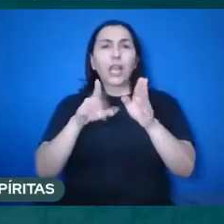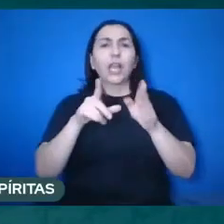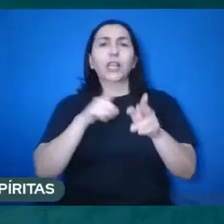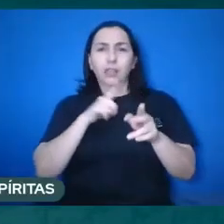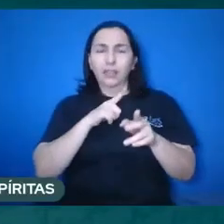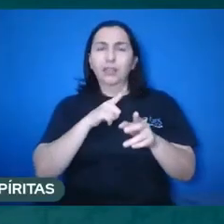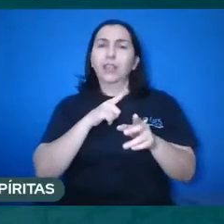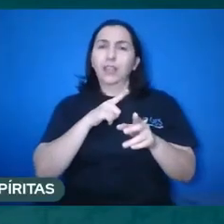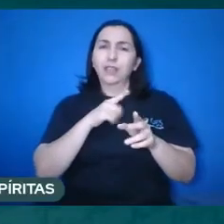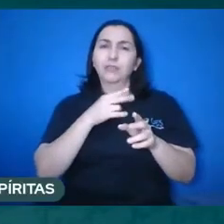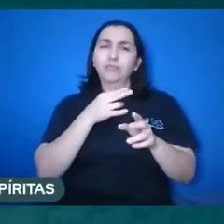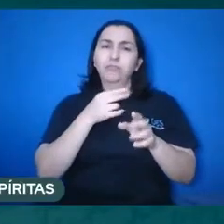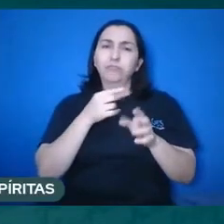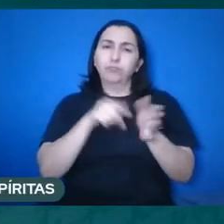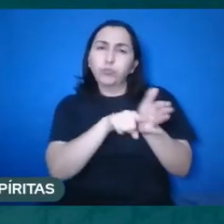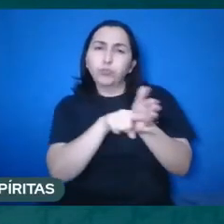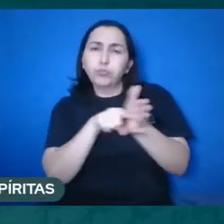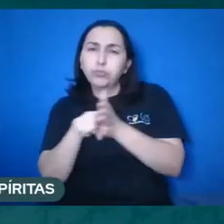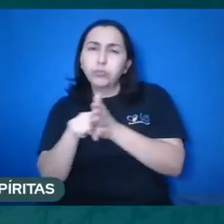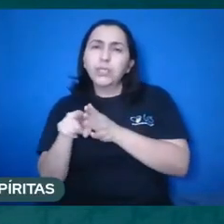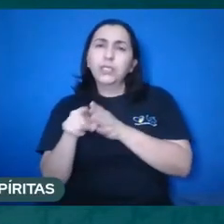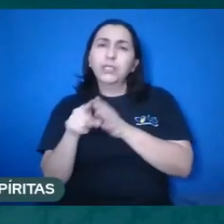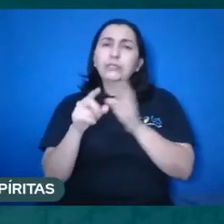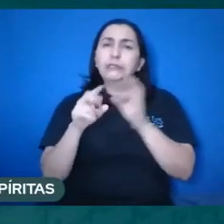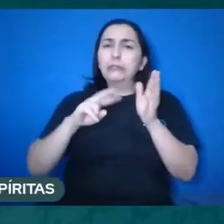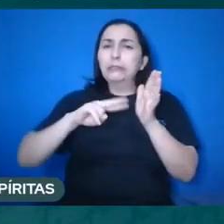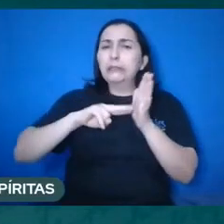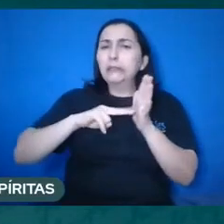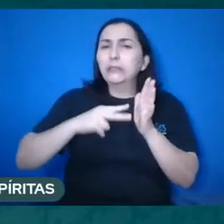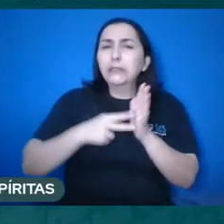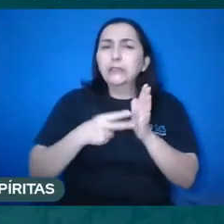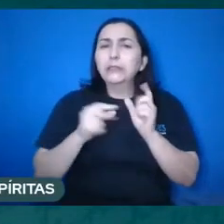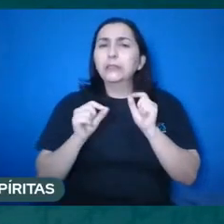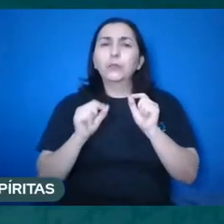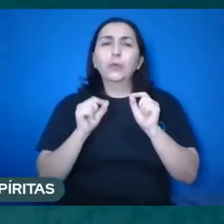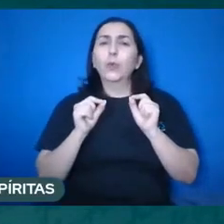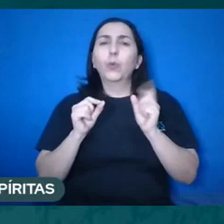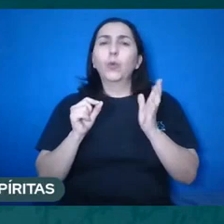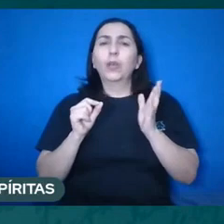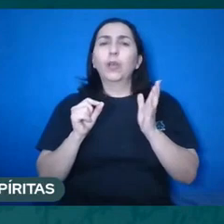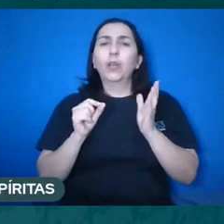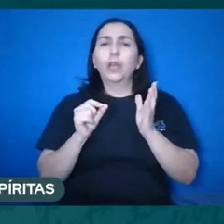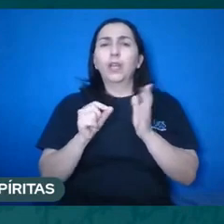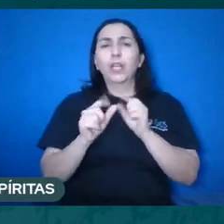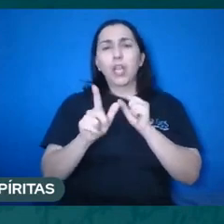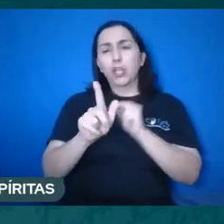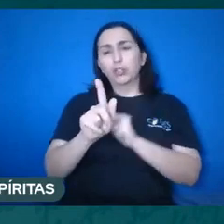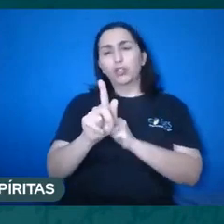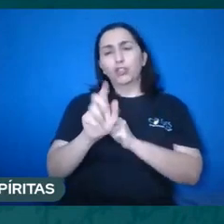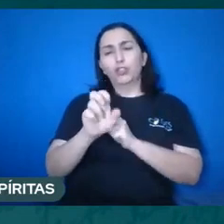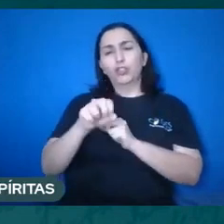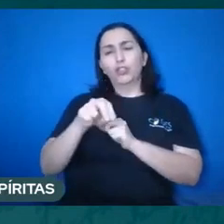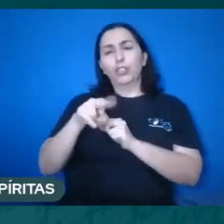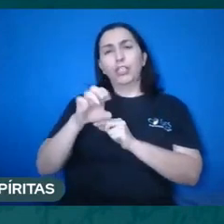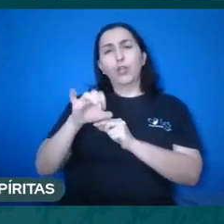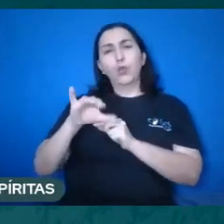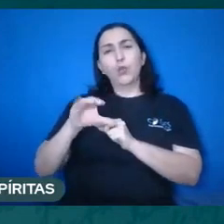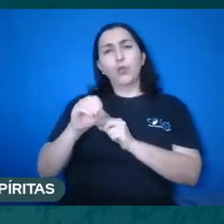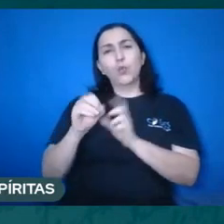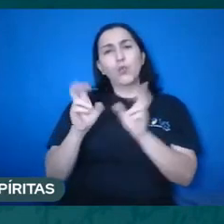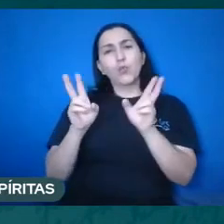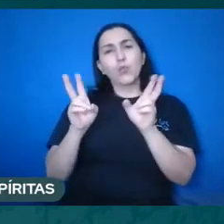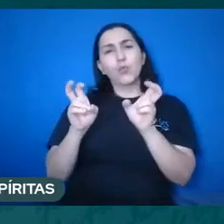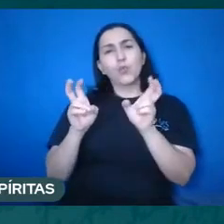É algo que se leva à ideia de gênio. O que é gênio? Uma